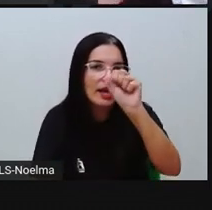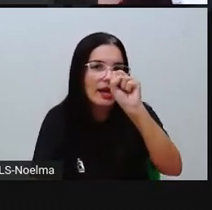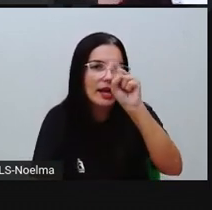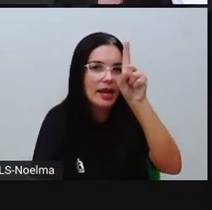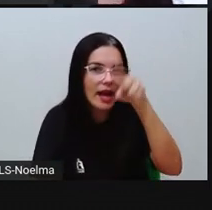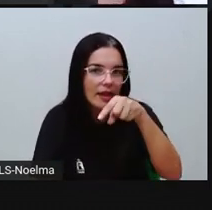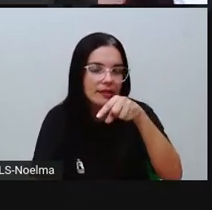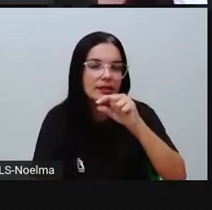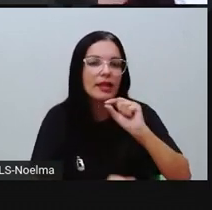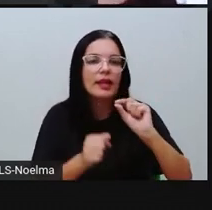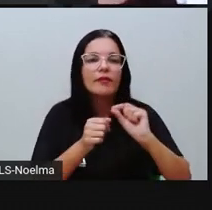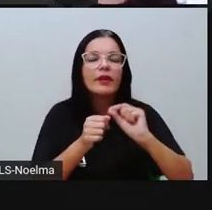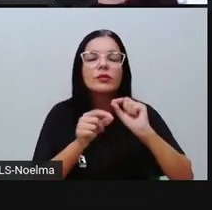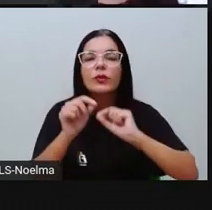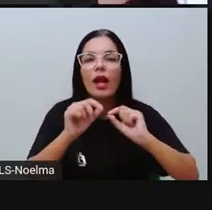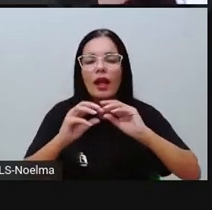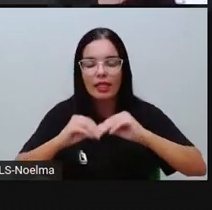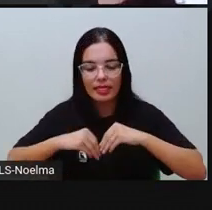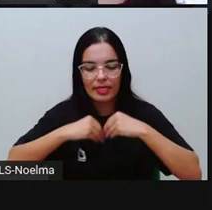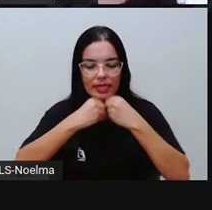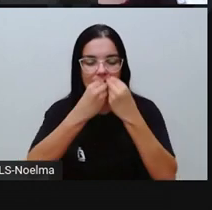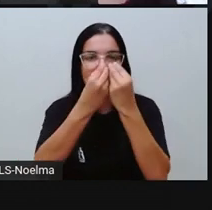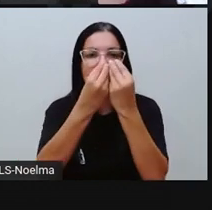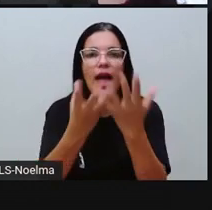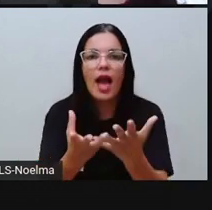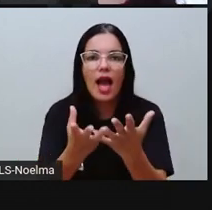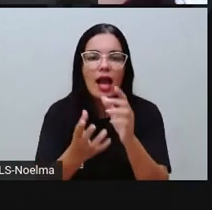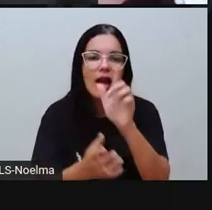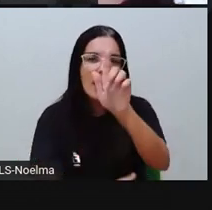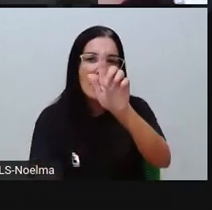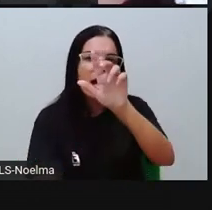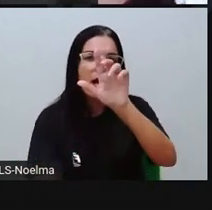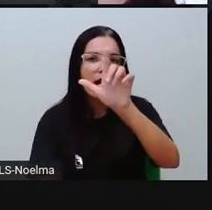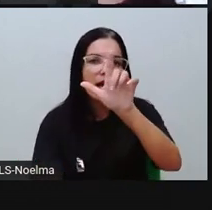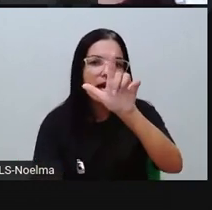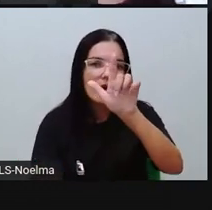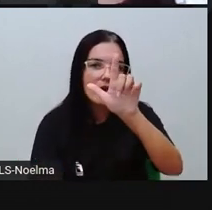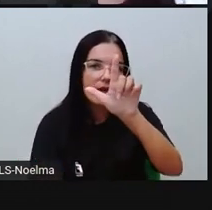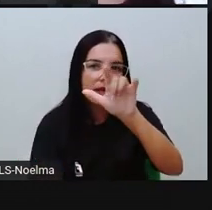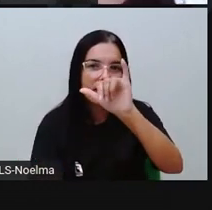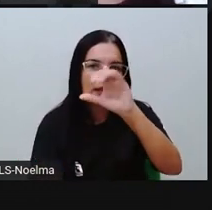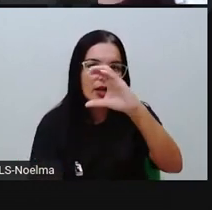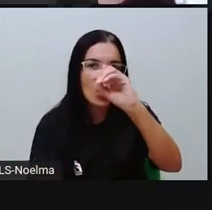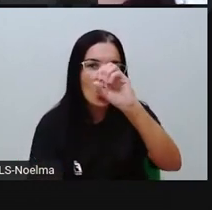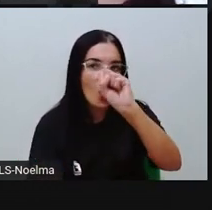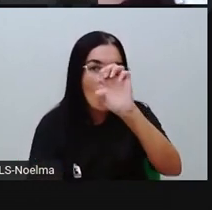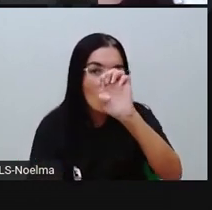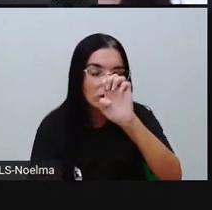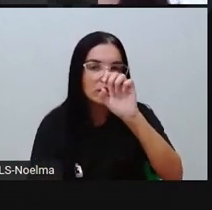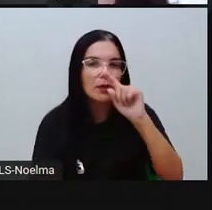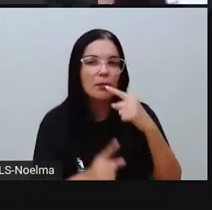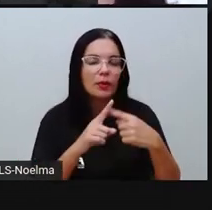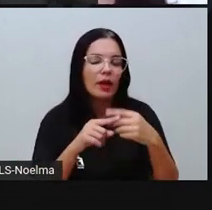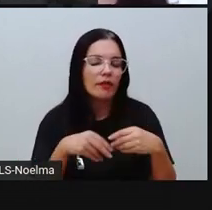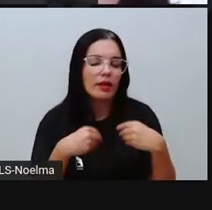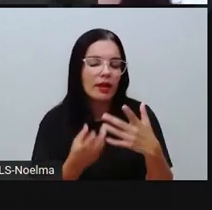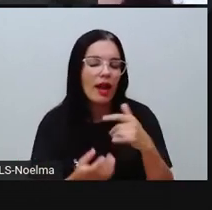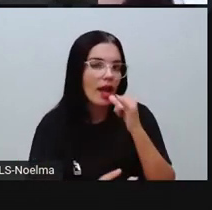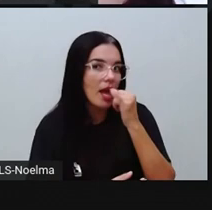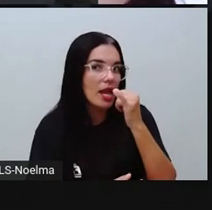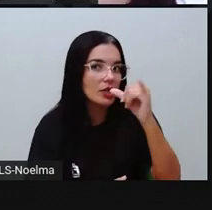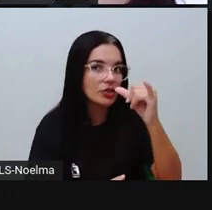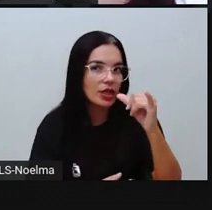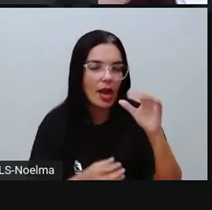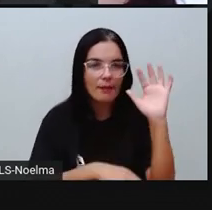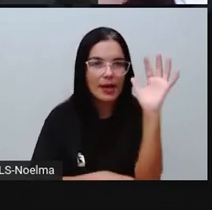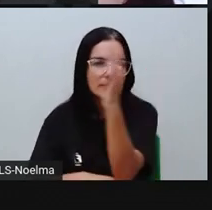oxigênio, né? A glicose, é a fonte de energia aí das plantas, vai dar energia para as plantas, né? Para que elas